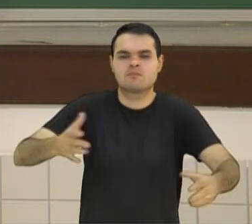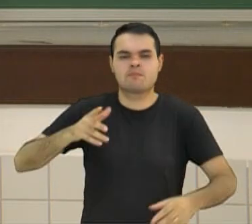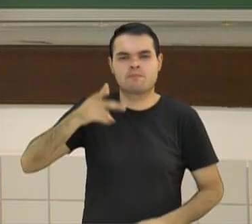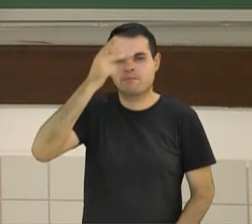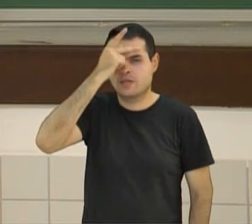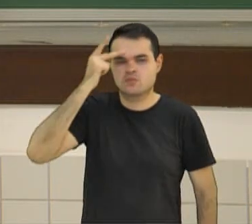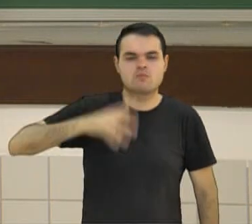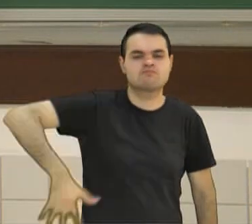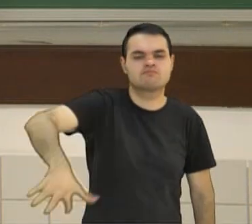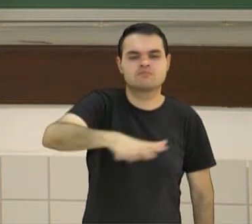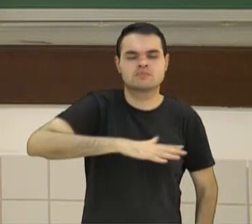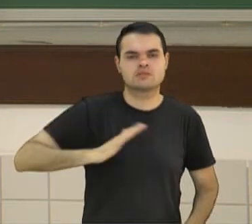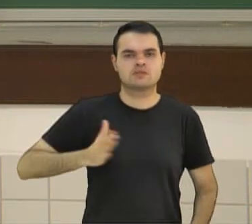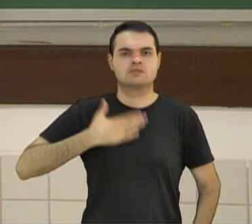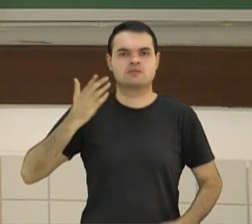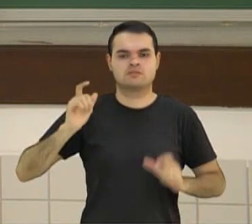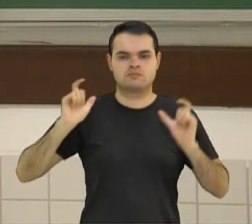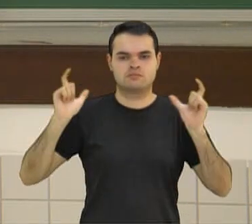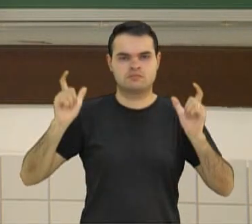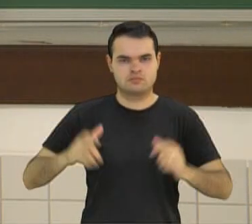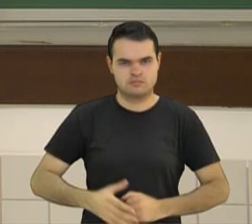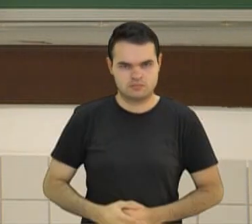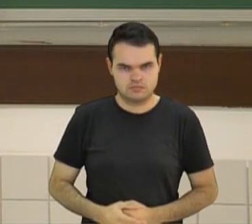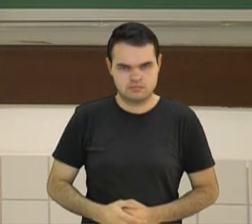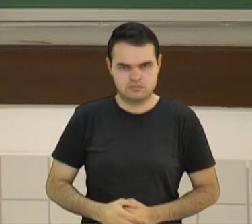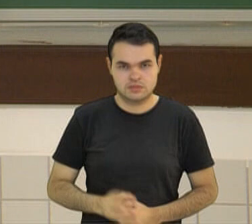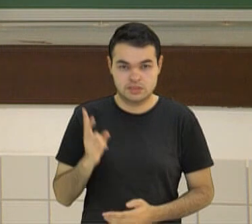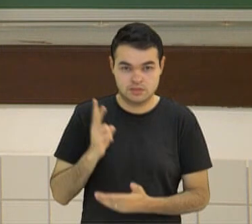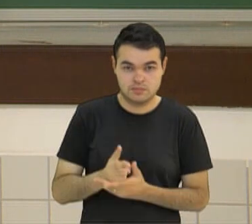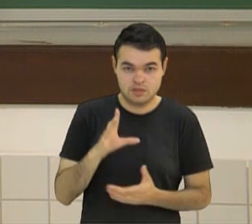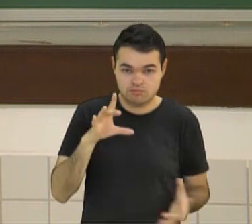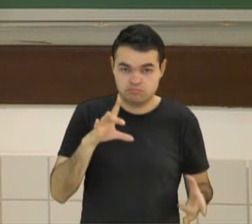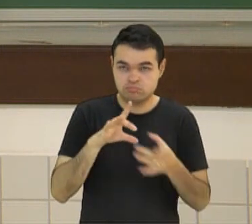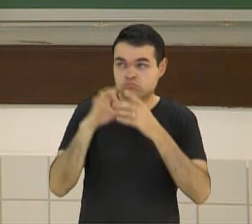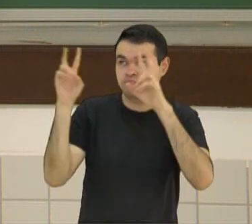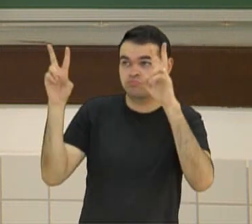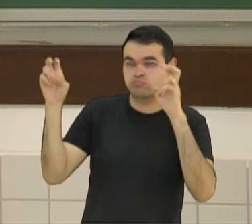Mas não se engane, é sempre para chamar a atenção para a reportagem.